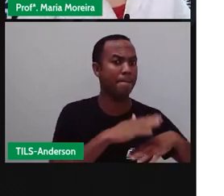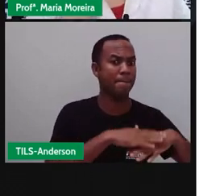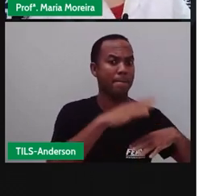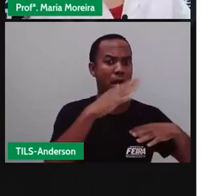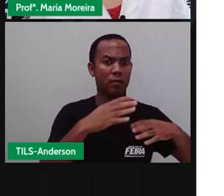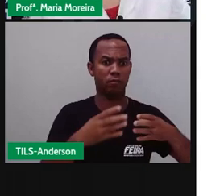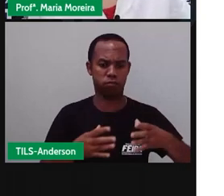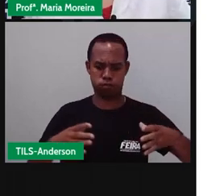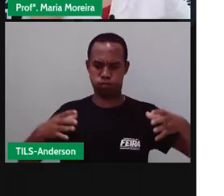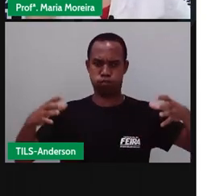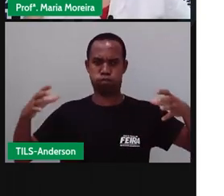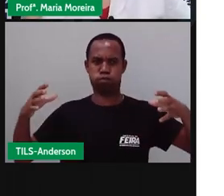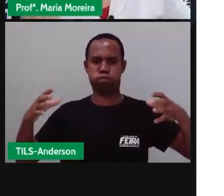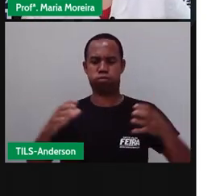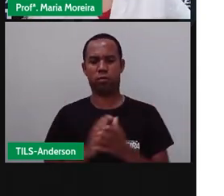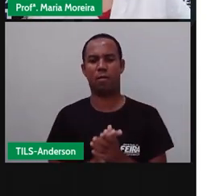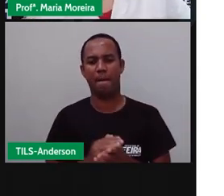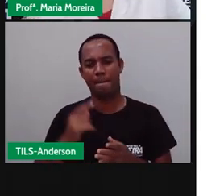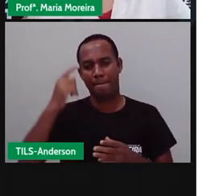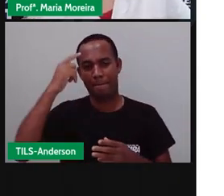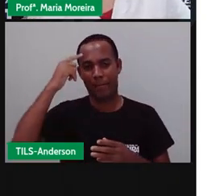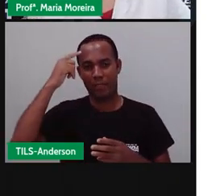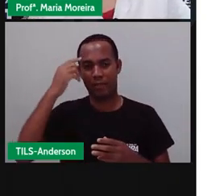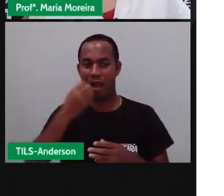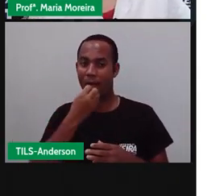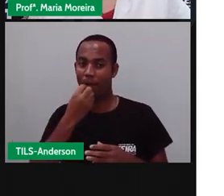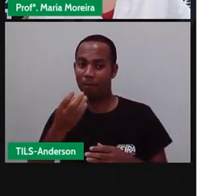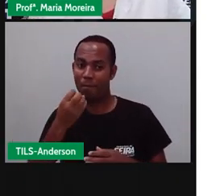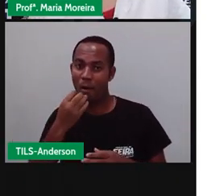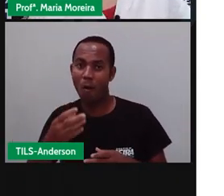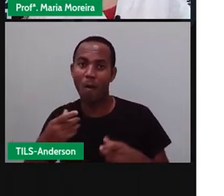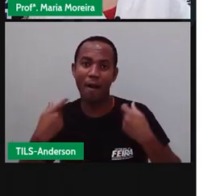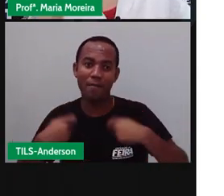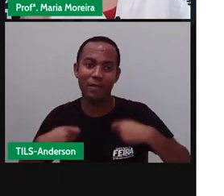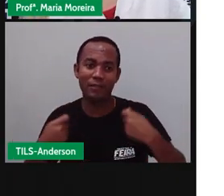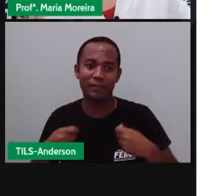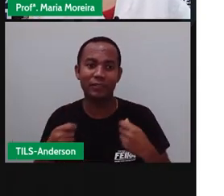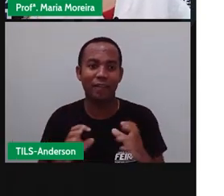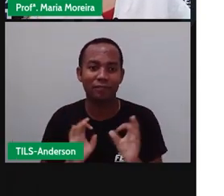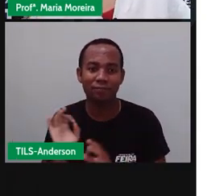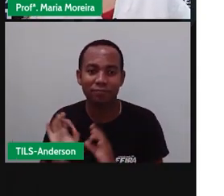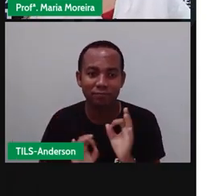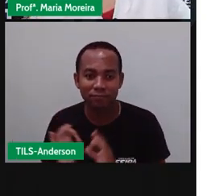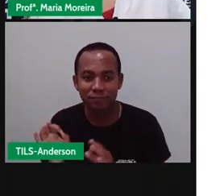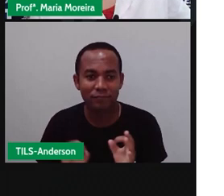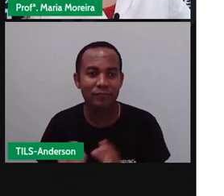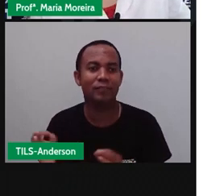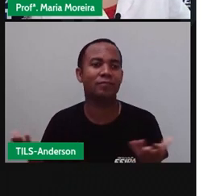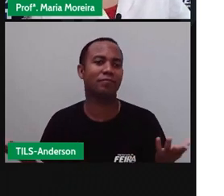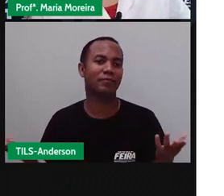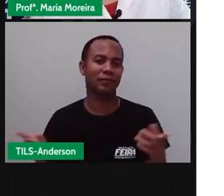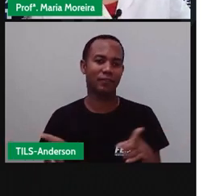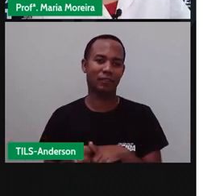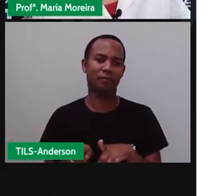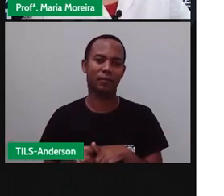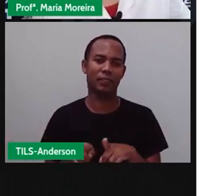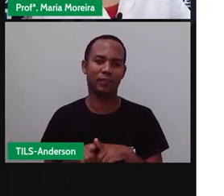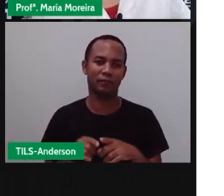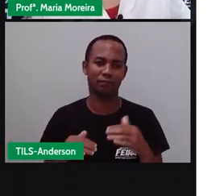se você tinha essa expectativa de uma boa colheita, você precisava do quê? Fertilidade do solo, né?